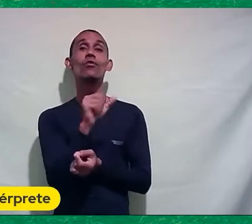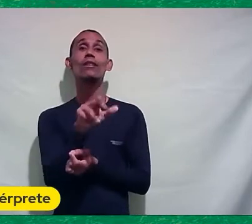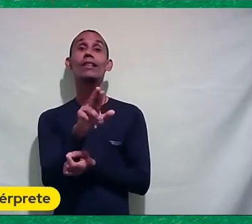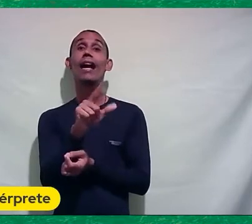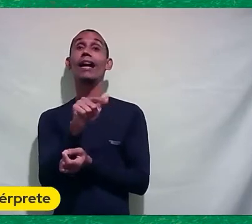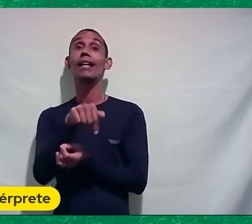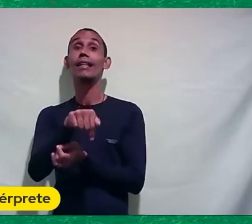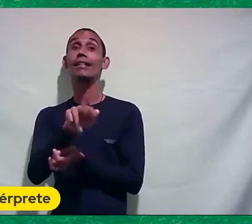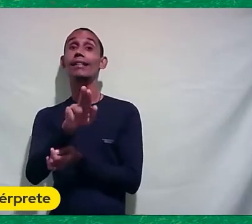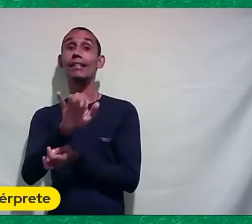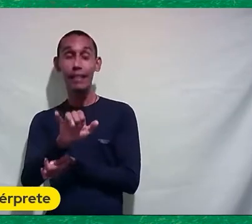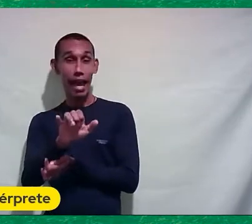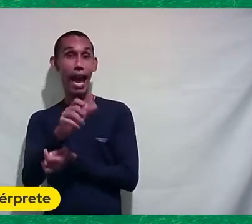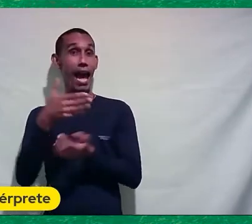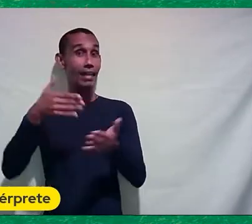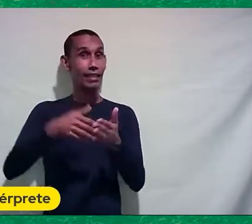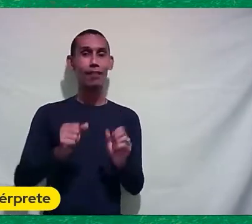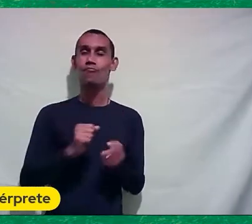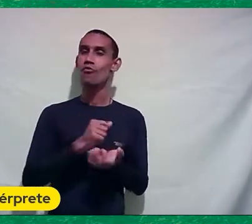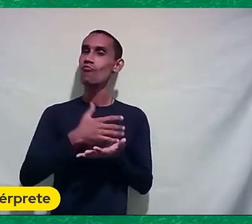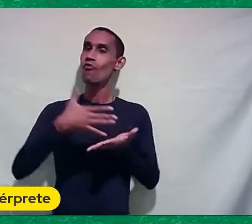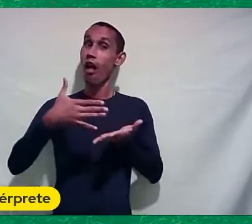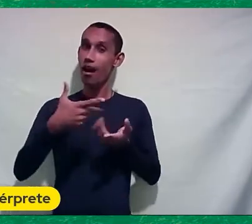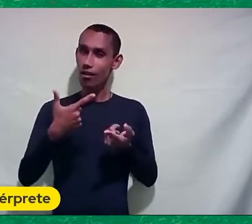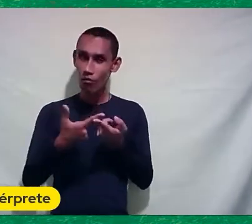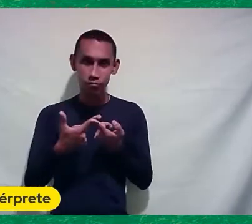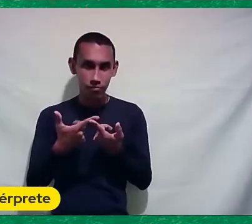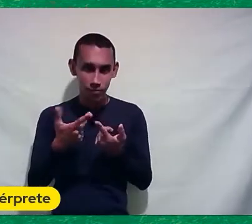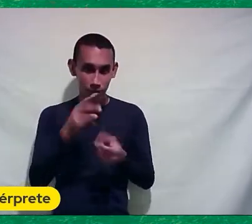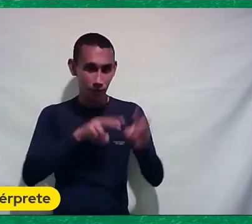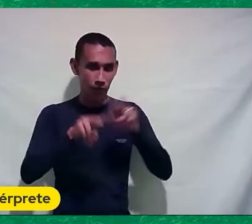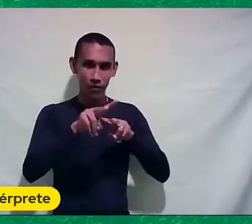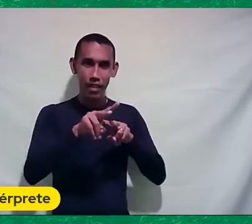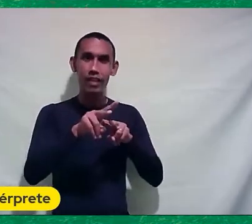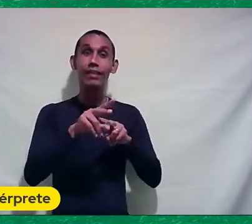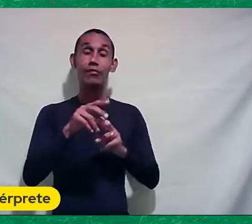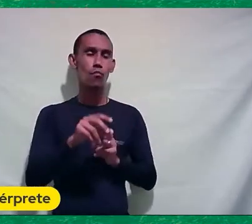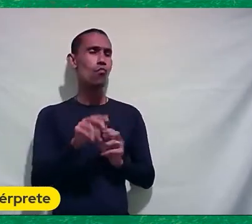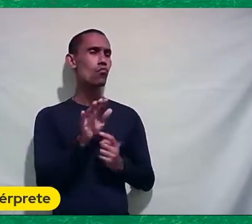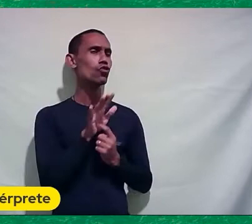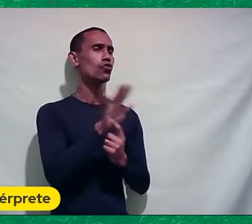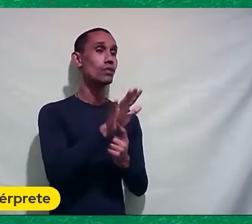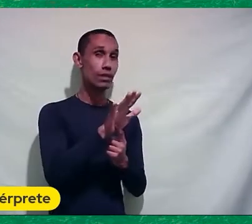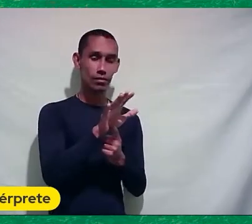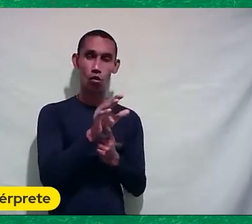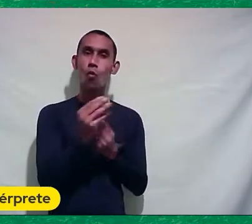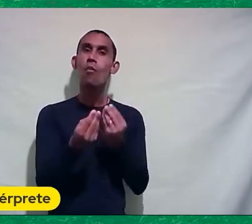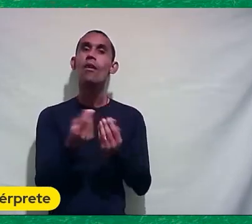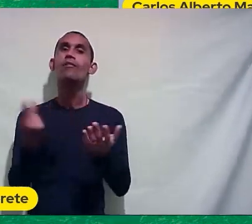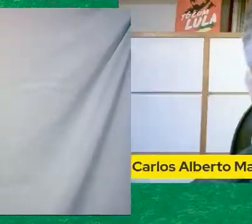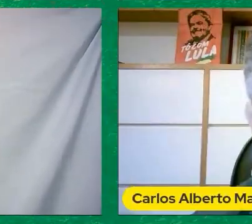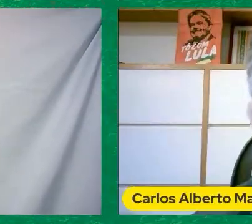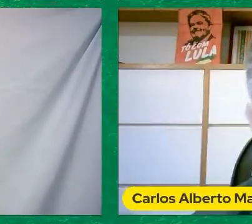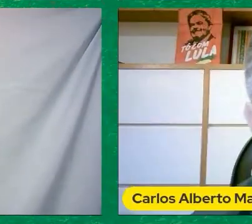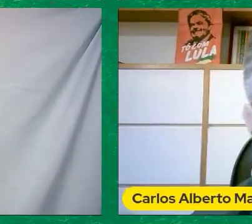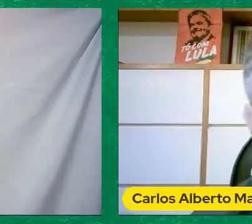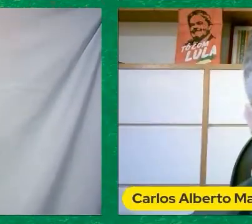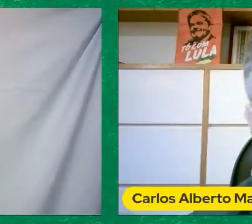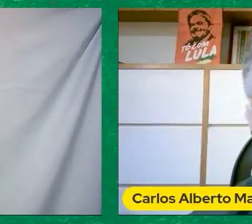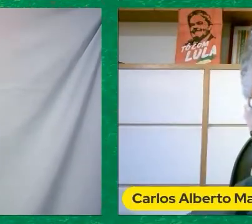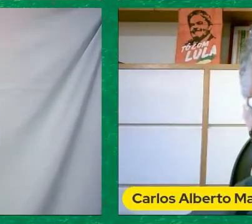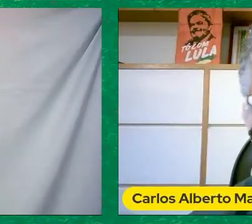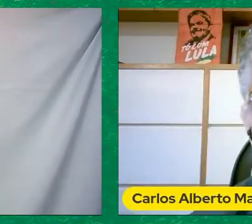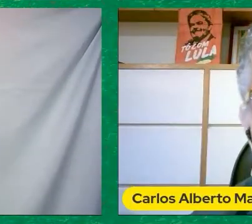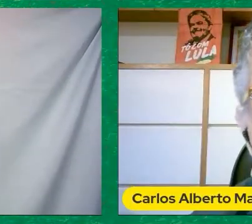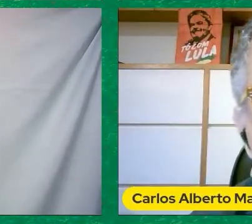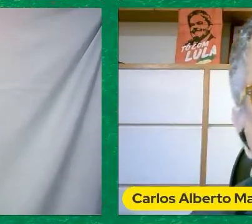início Até a glória Era um filme Mostrando justamente As raízes populares E que ano Que foi esse